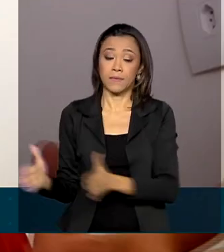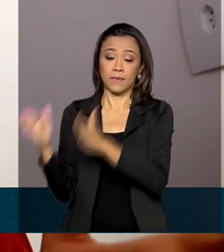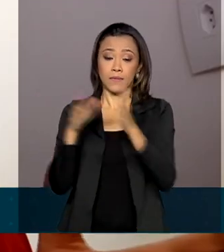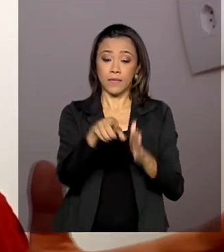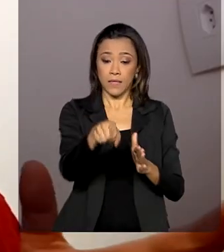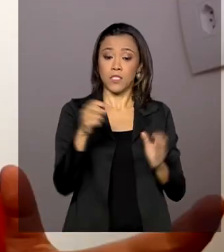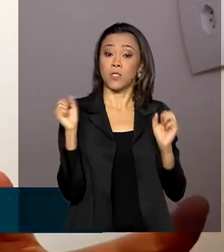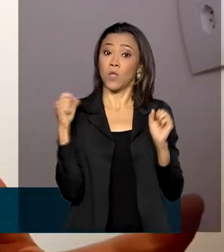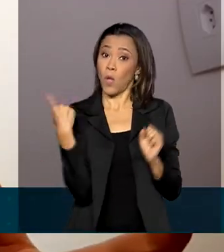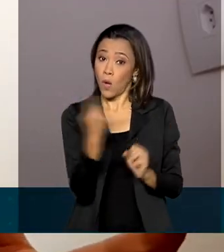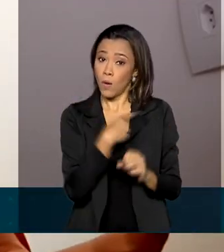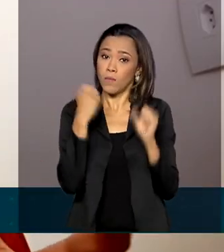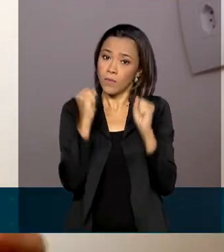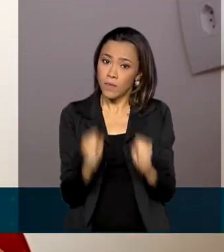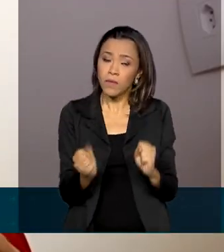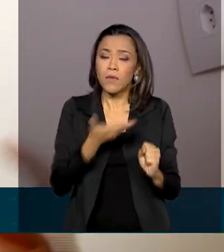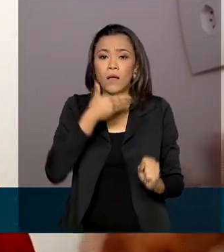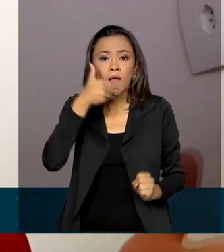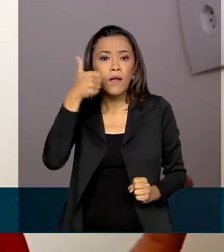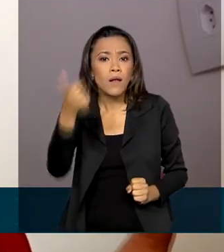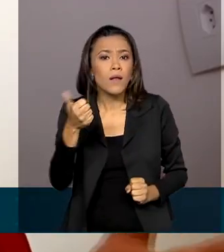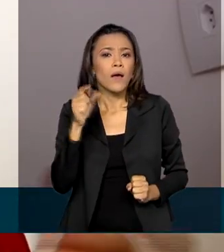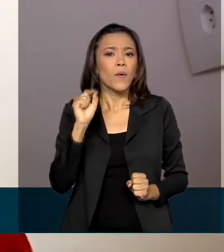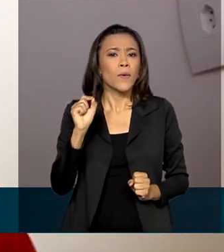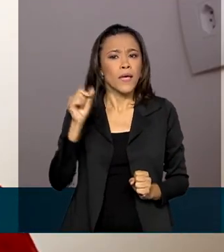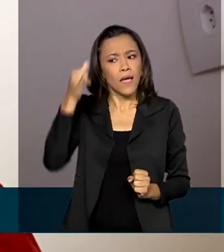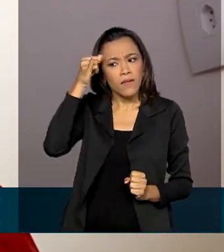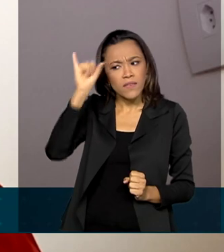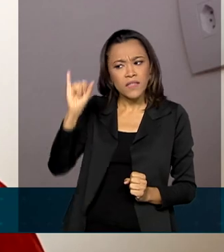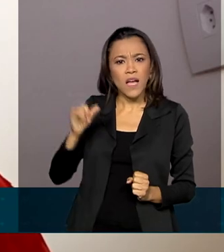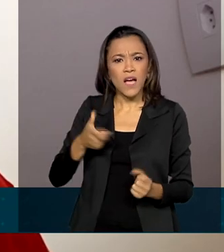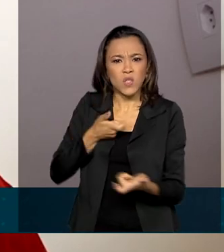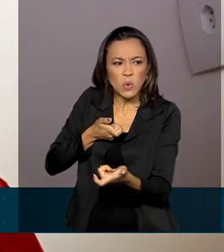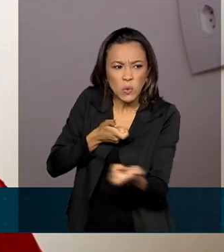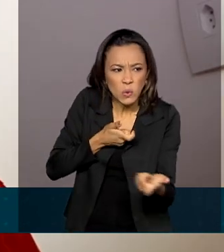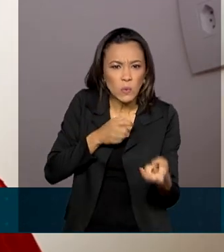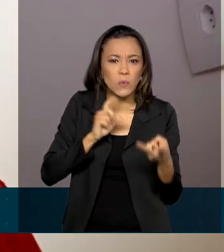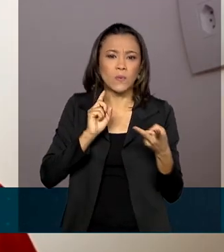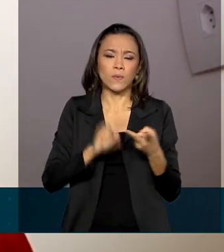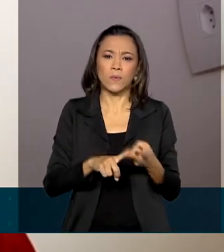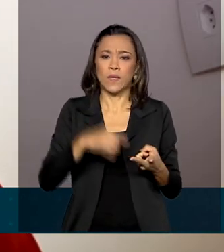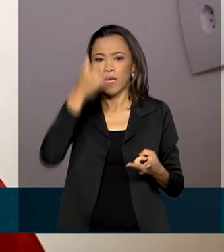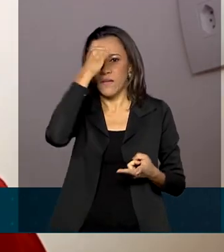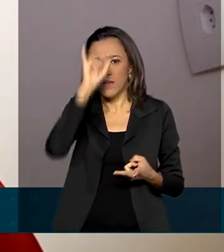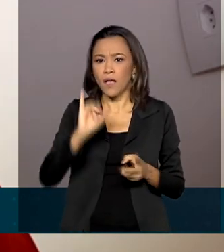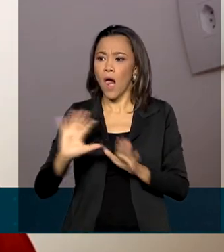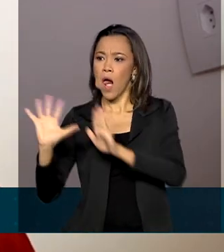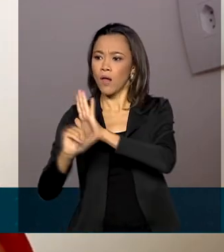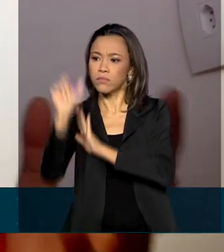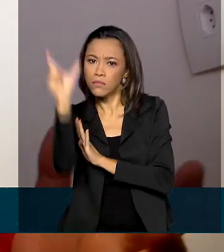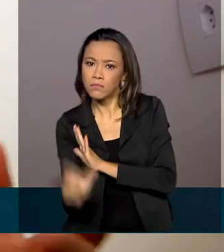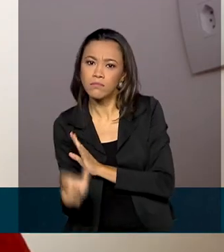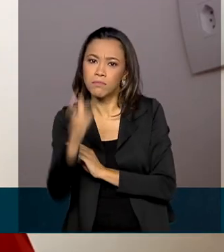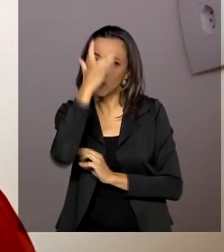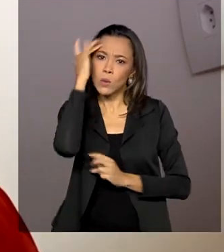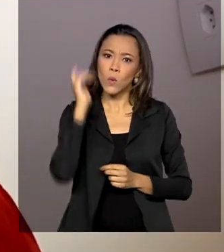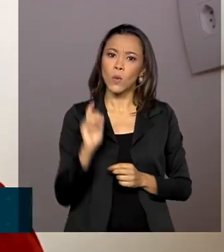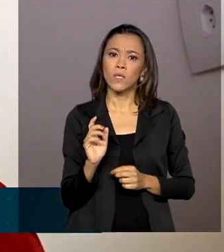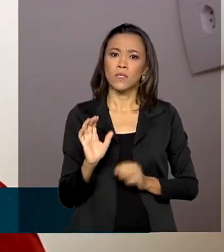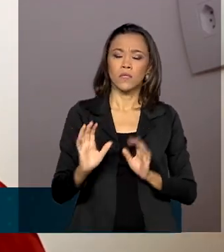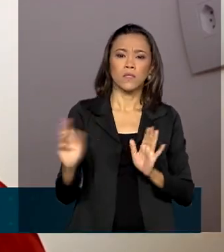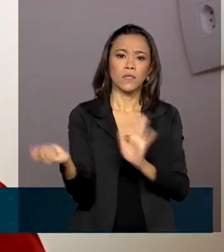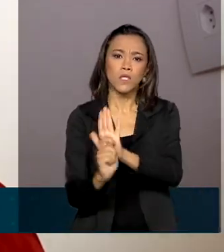melhorar a gestão contra terrorismo, tráfico de pessoas, tráfico de drogas,